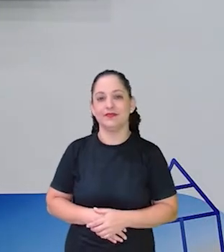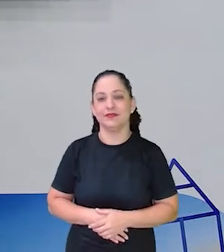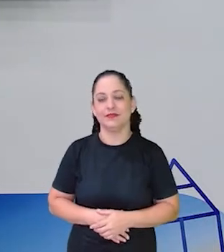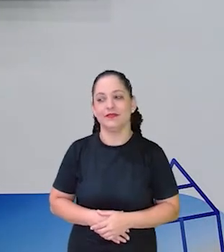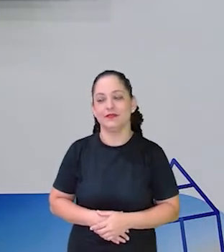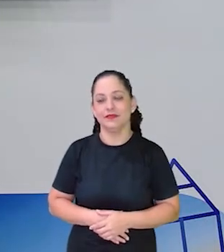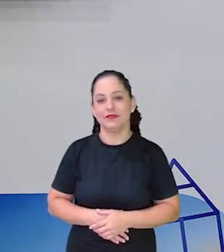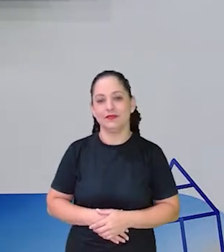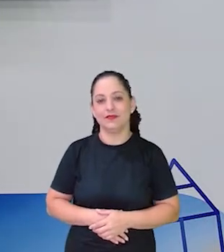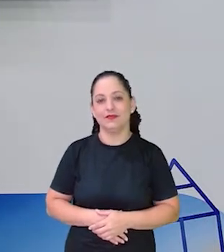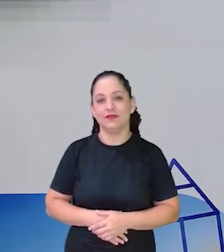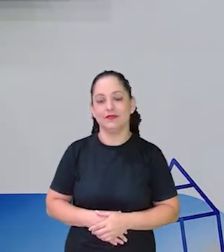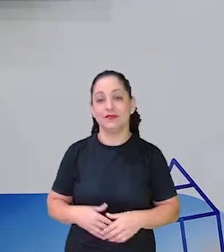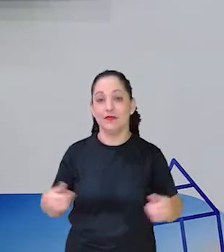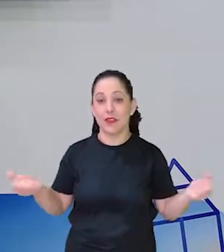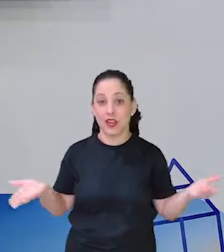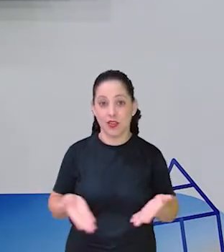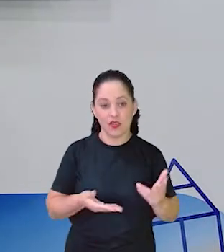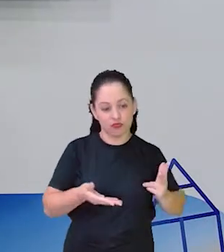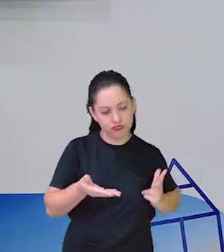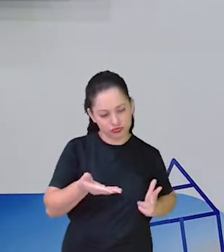Foi abrir aqui